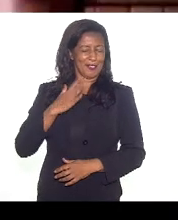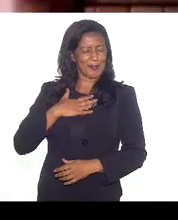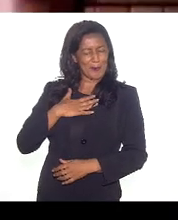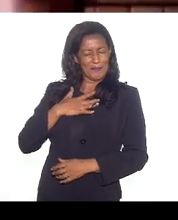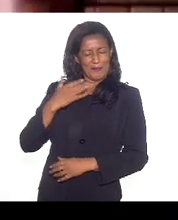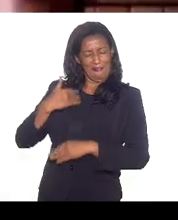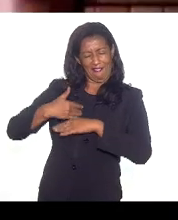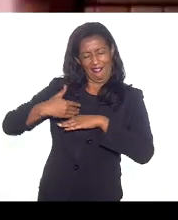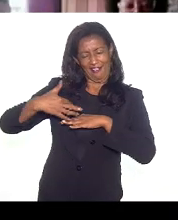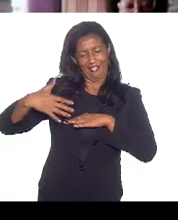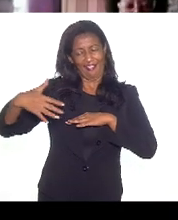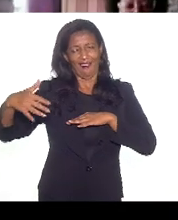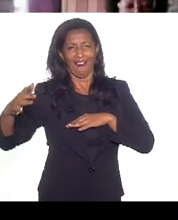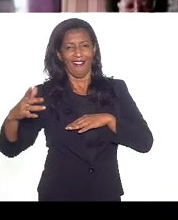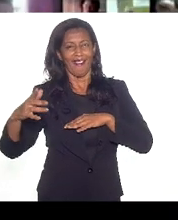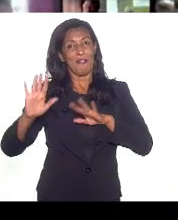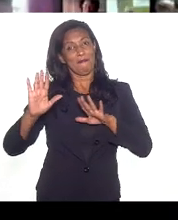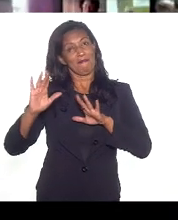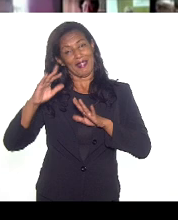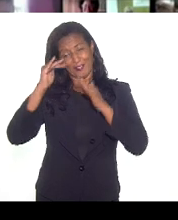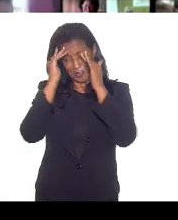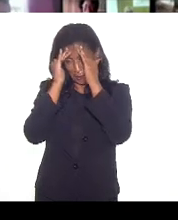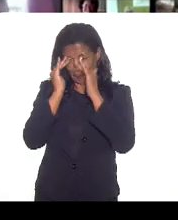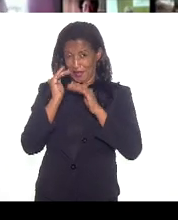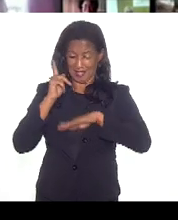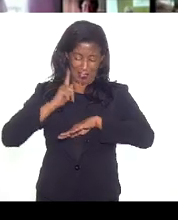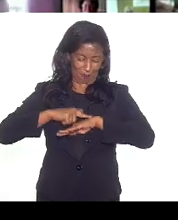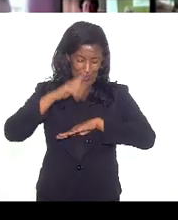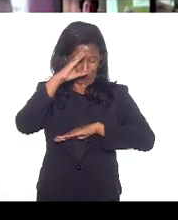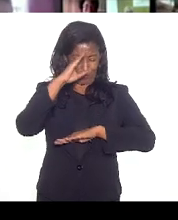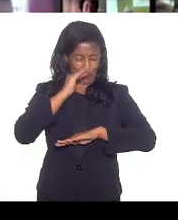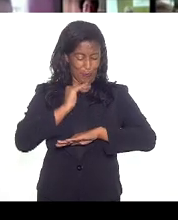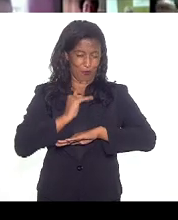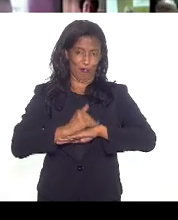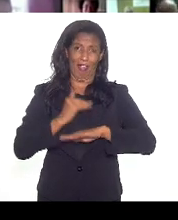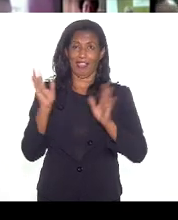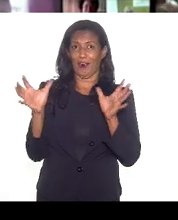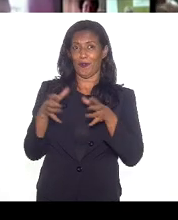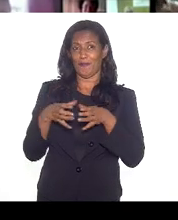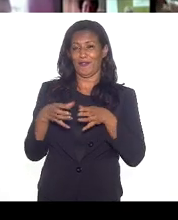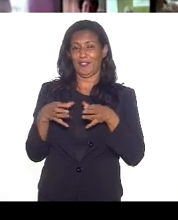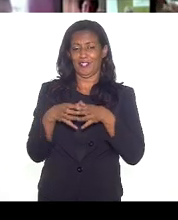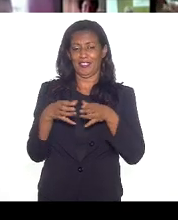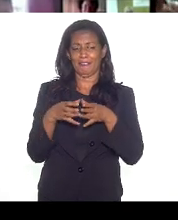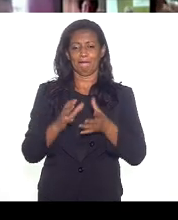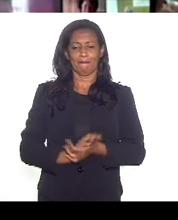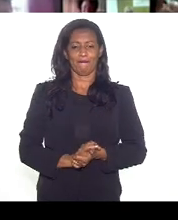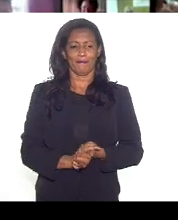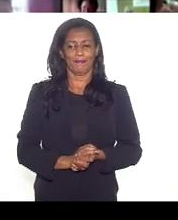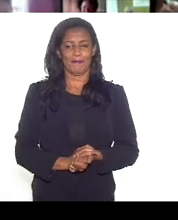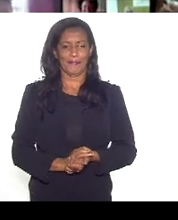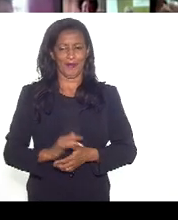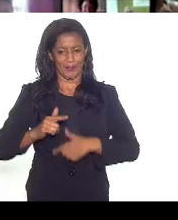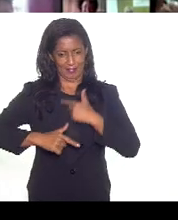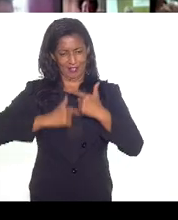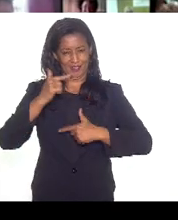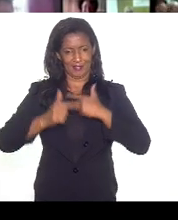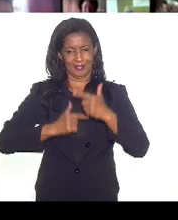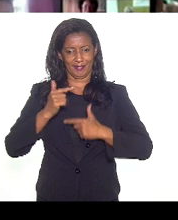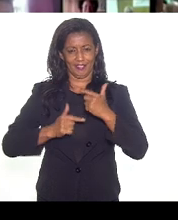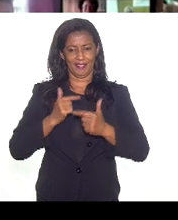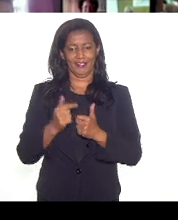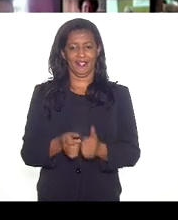eu daria o tempo todo, mas eu tenho que obedecer a minha turma aí da comissão do trabalho.